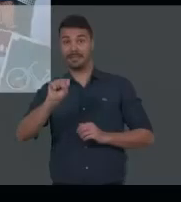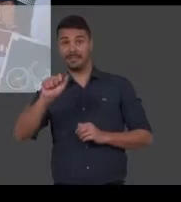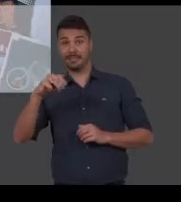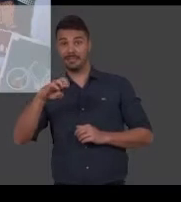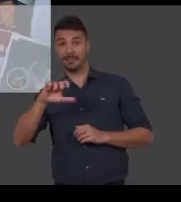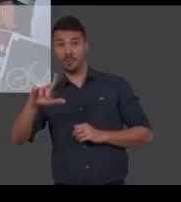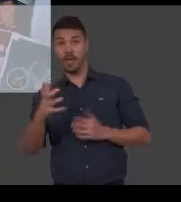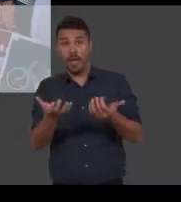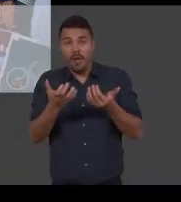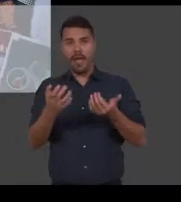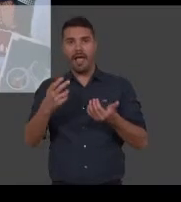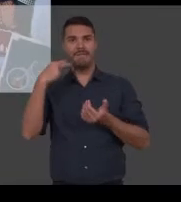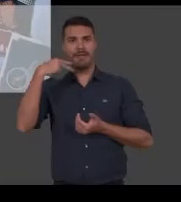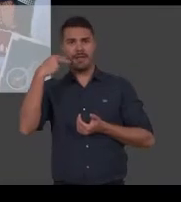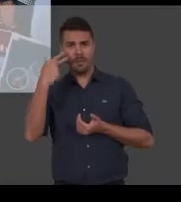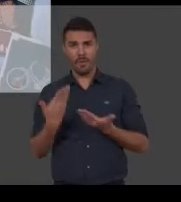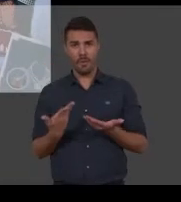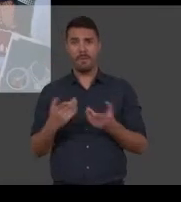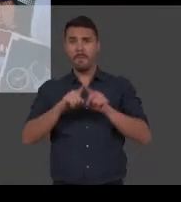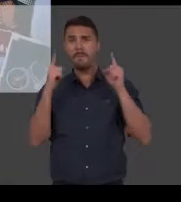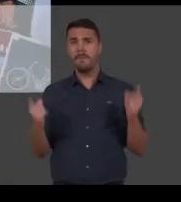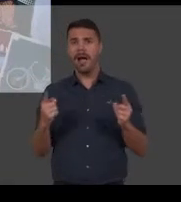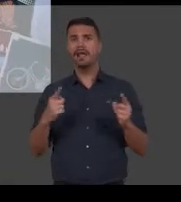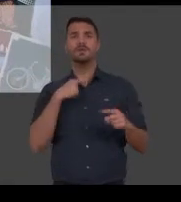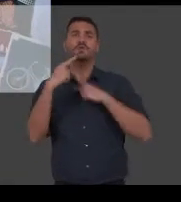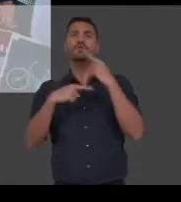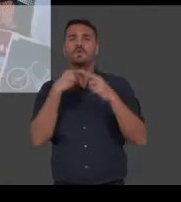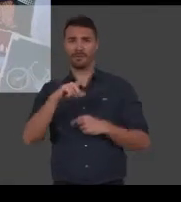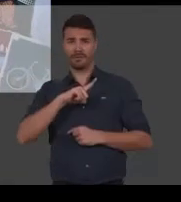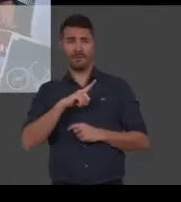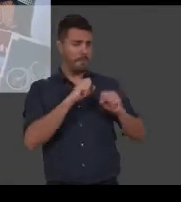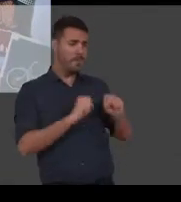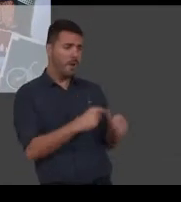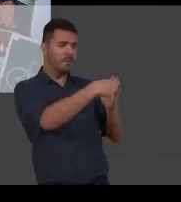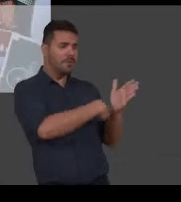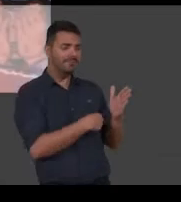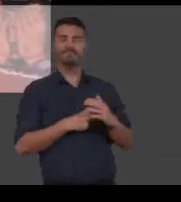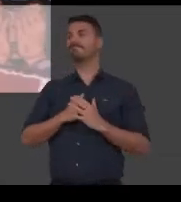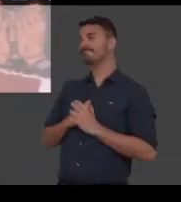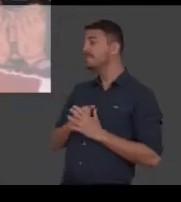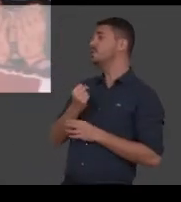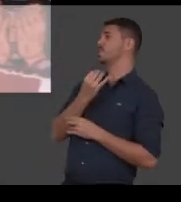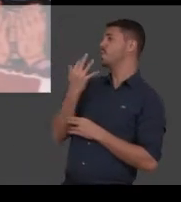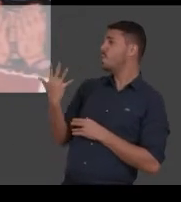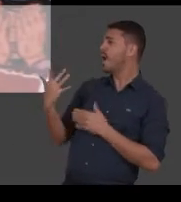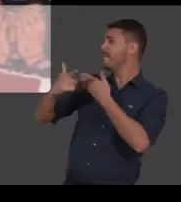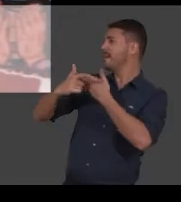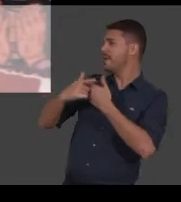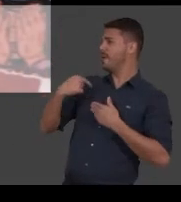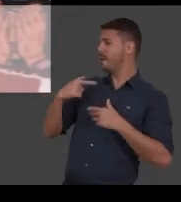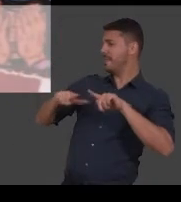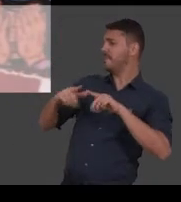Samuel decidiu que quer se candidatar a vereador, mas está com uma dúvida. Diga lá, Samuel. Quais são as funções que vou